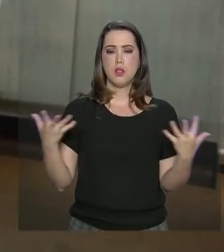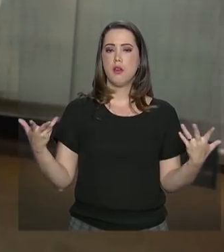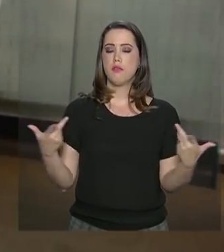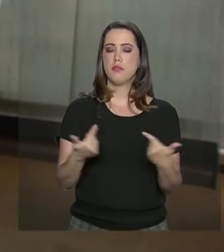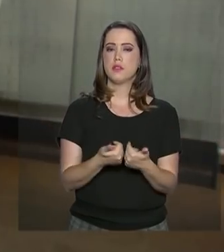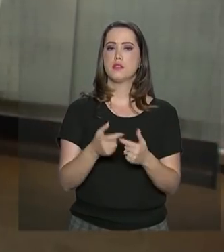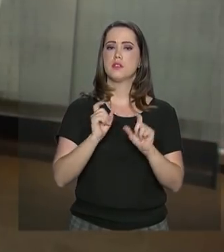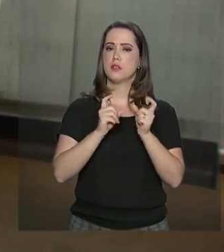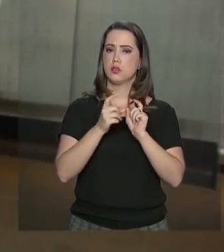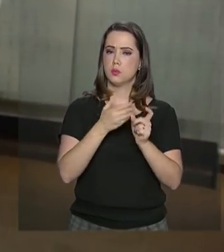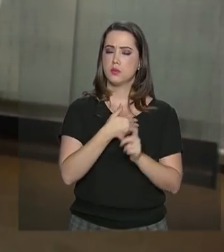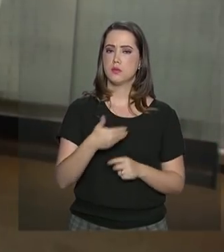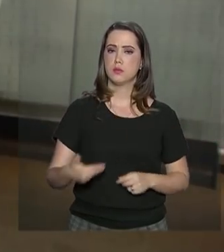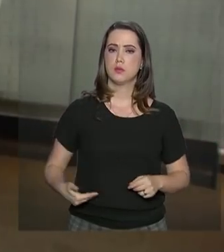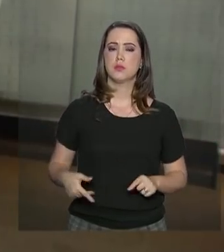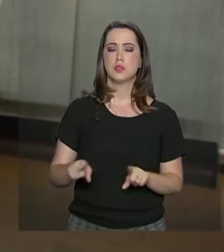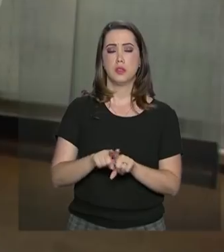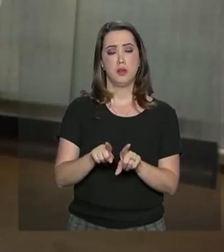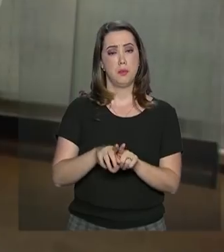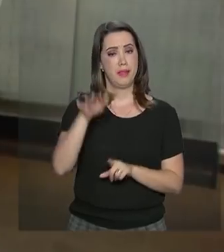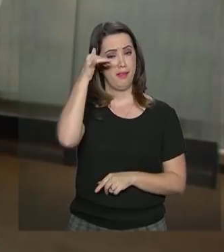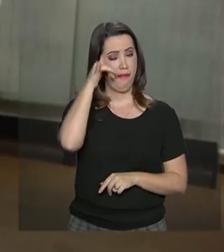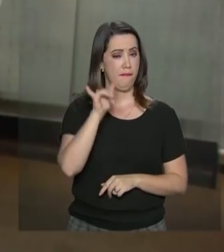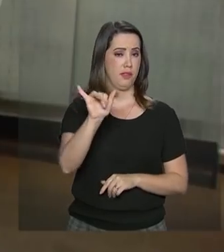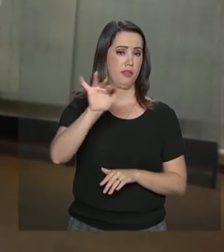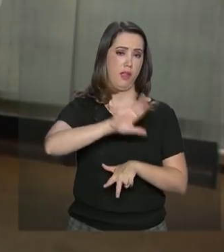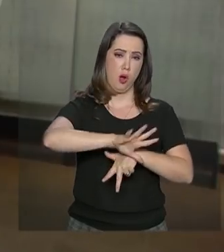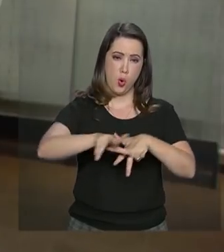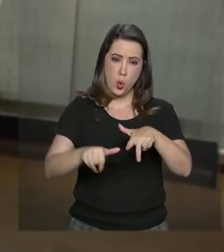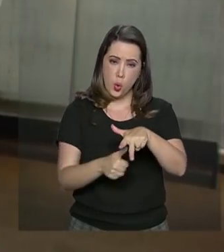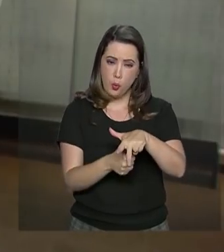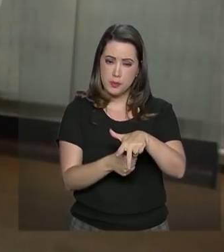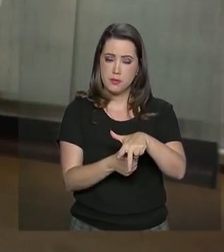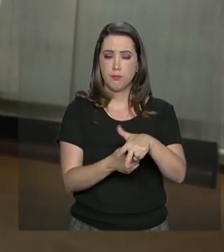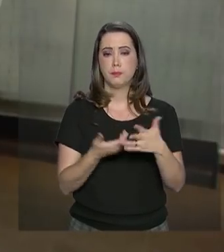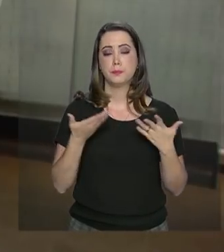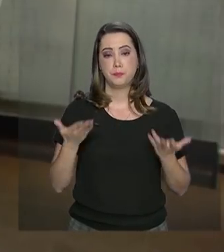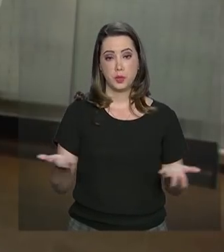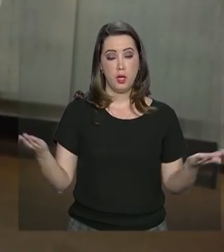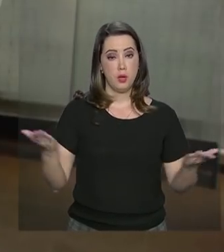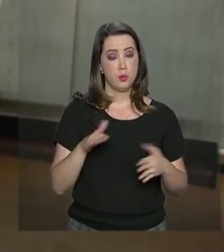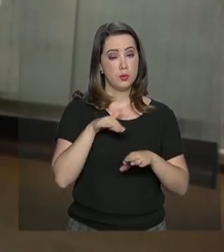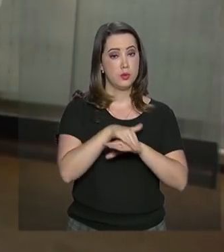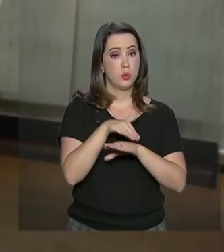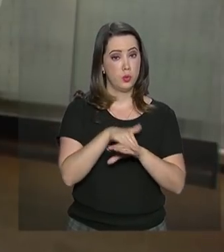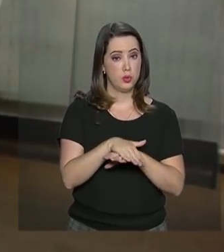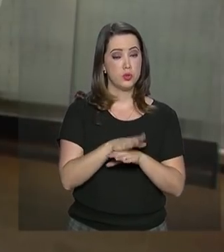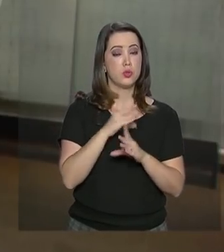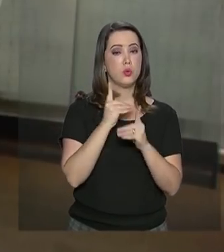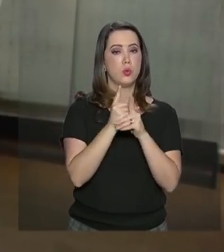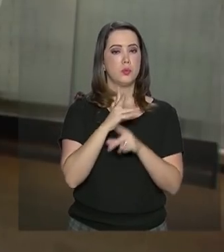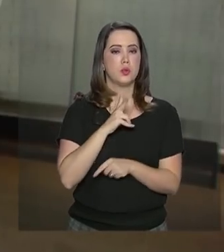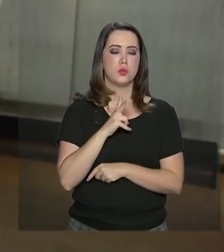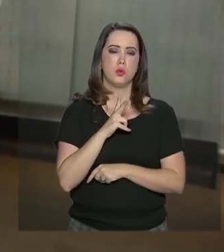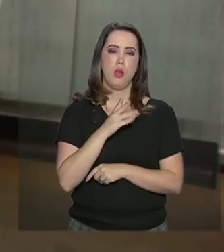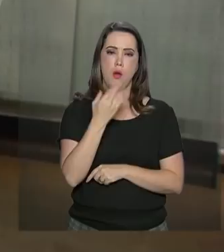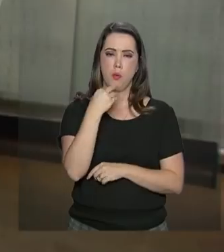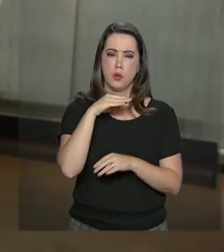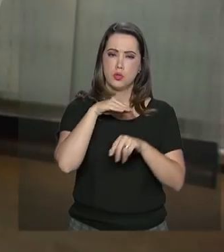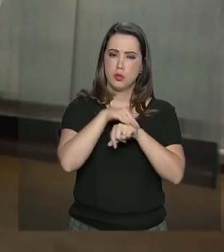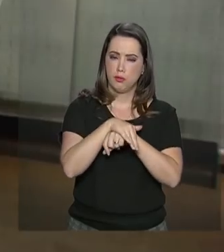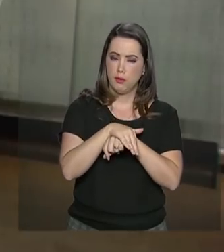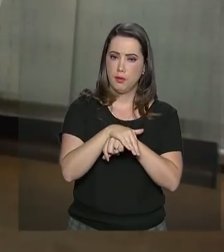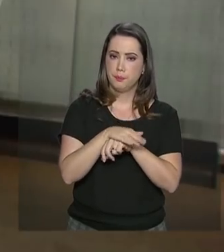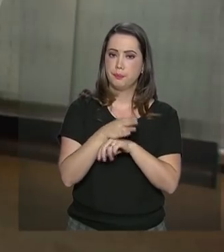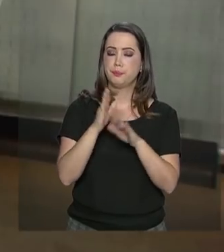e também o combate à corrupção. Agora, à noite, ele participa de um encontro privado, um jantar na